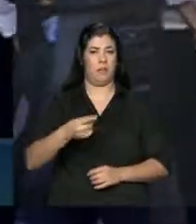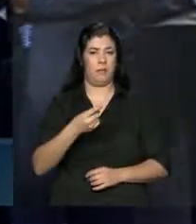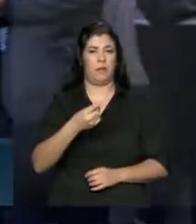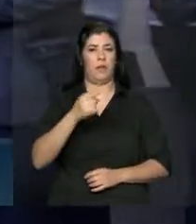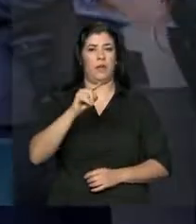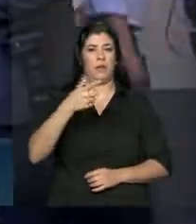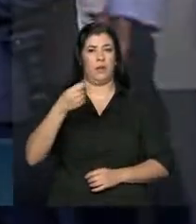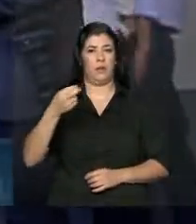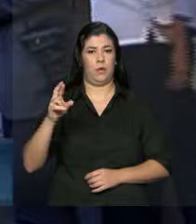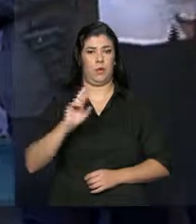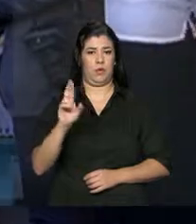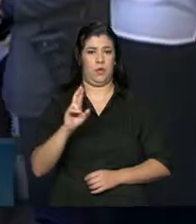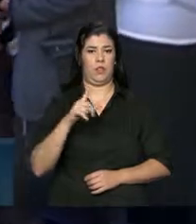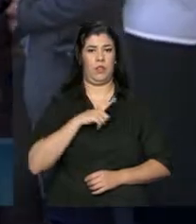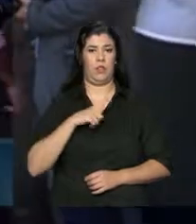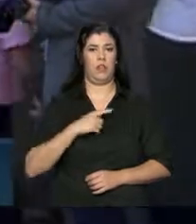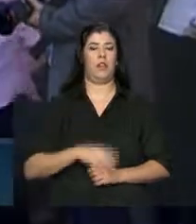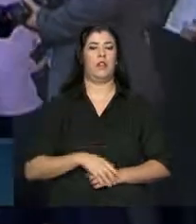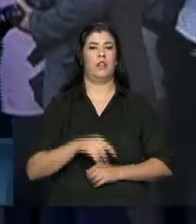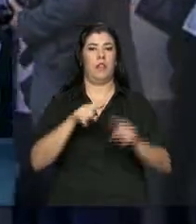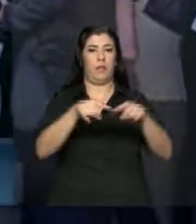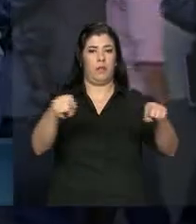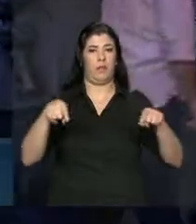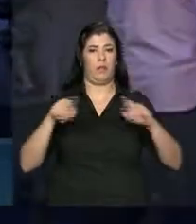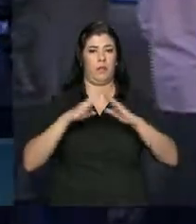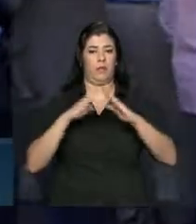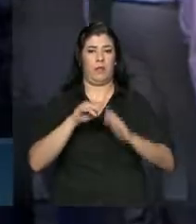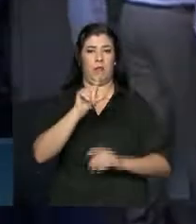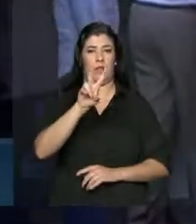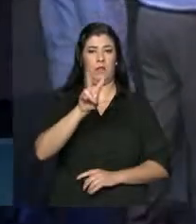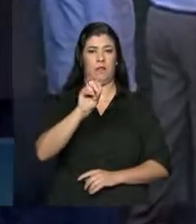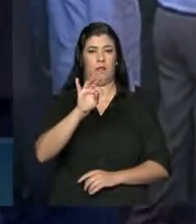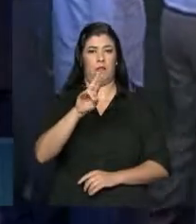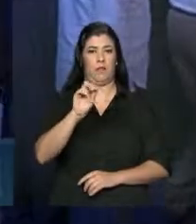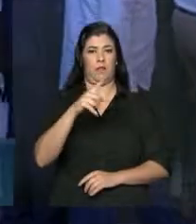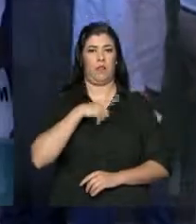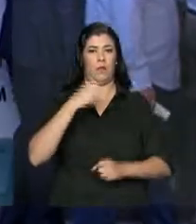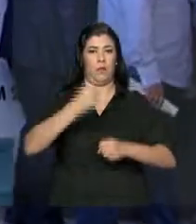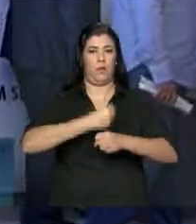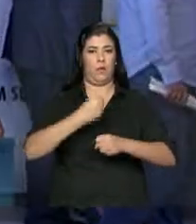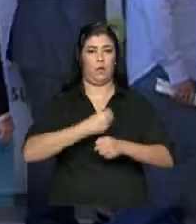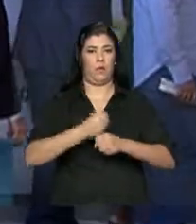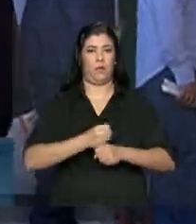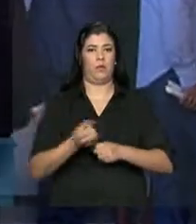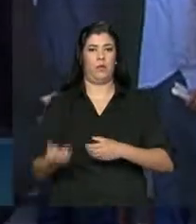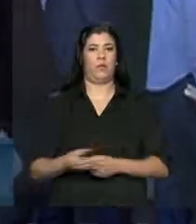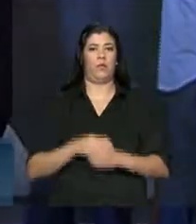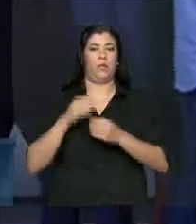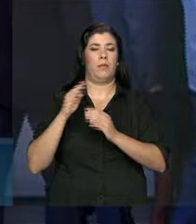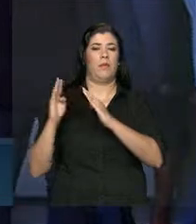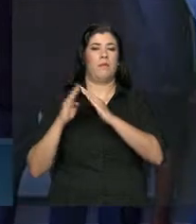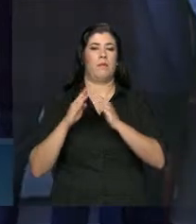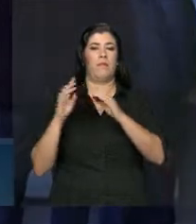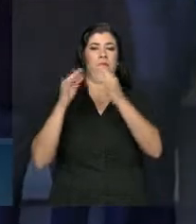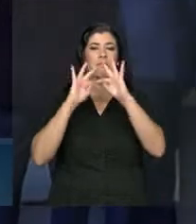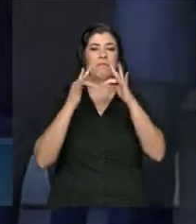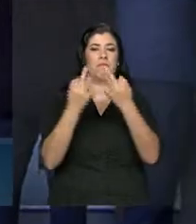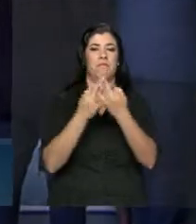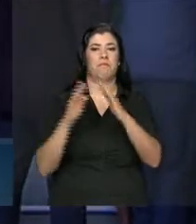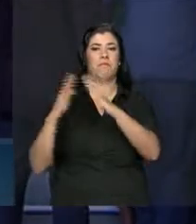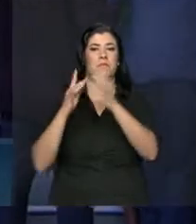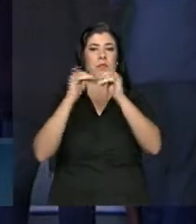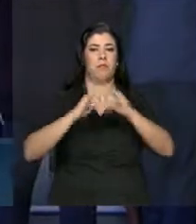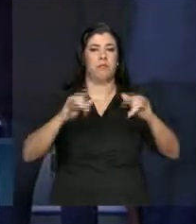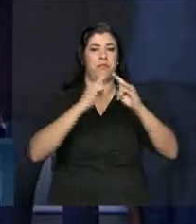.200 reais. O residencial Volterra foi construído para reassentar famílias que viviam em